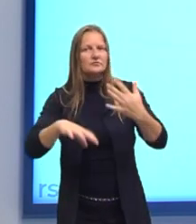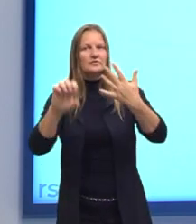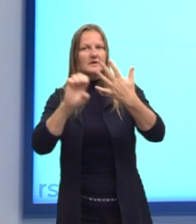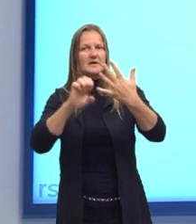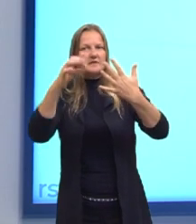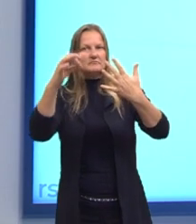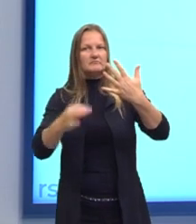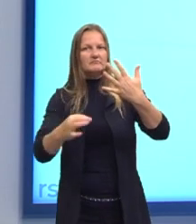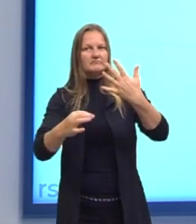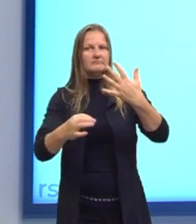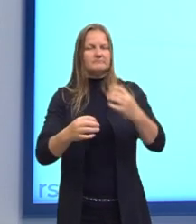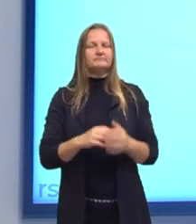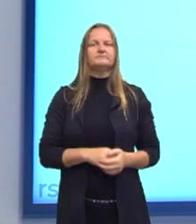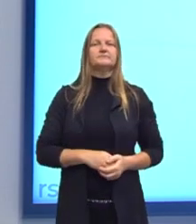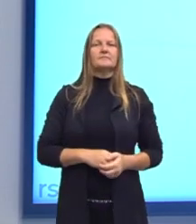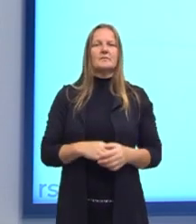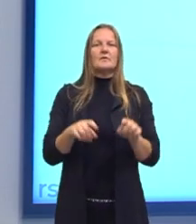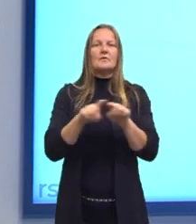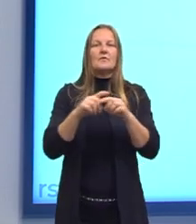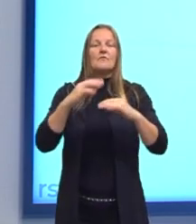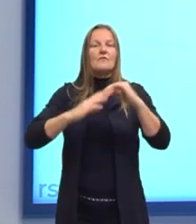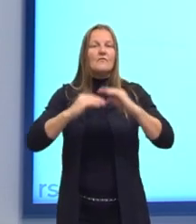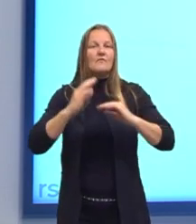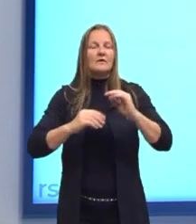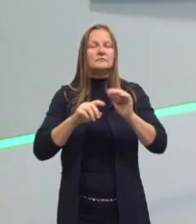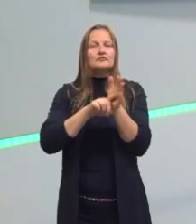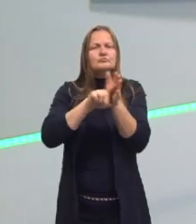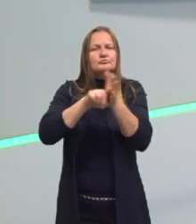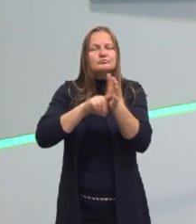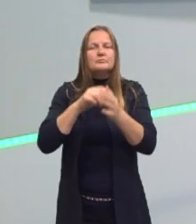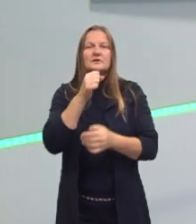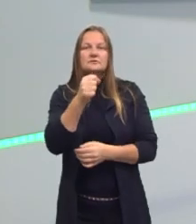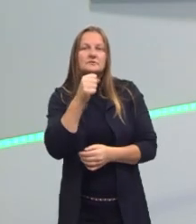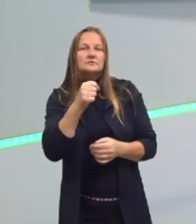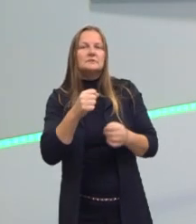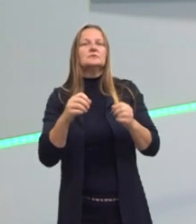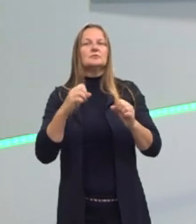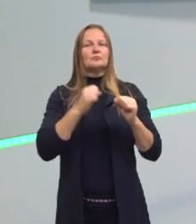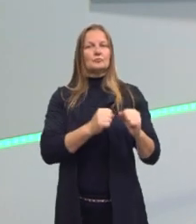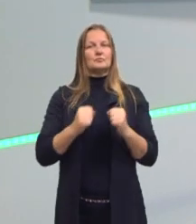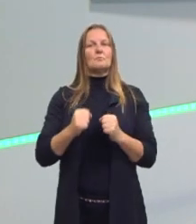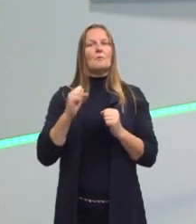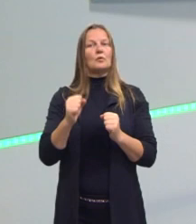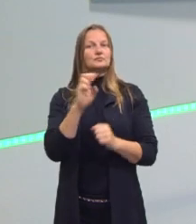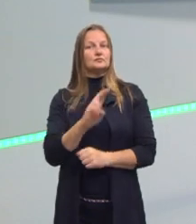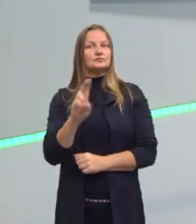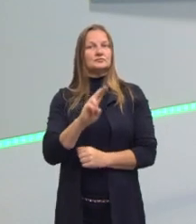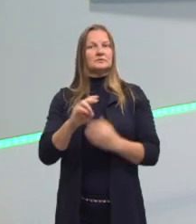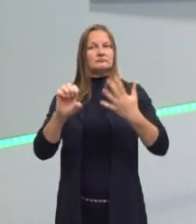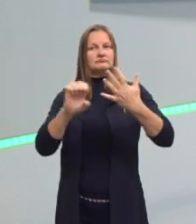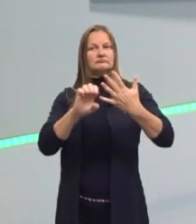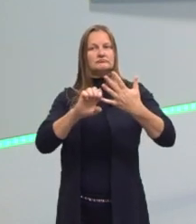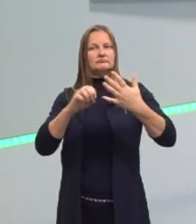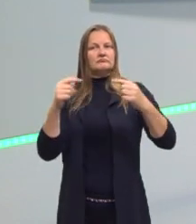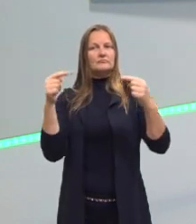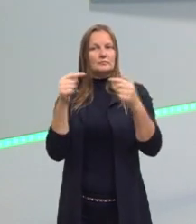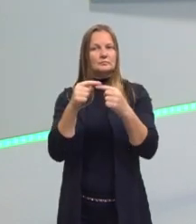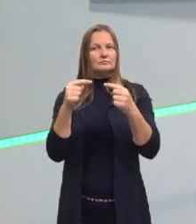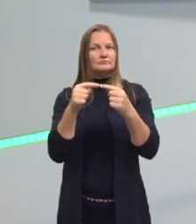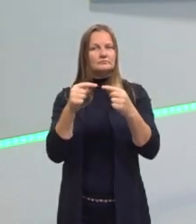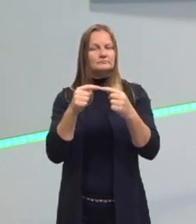fala sobre isso. E o fato dela falar sobre isso nos dá, então, o poder de usar ela com essa finalidade.